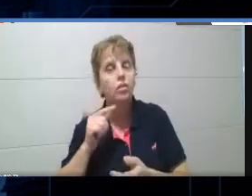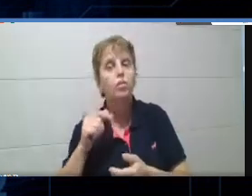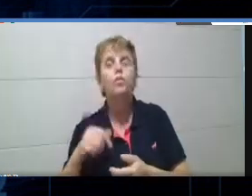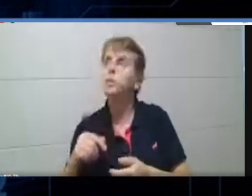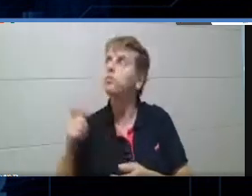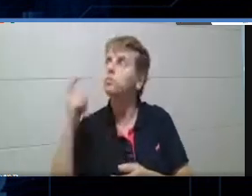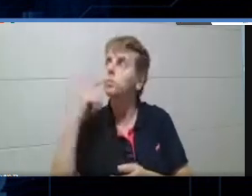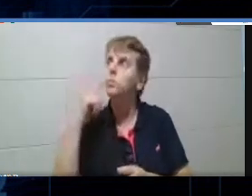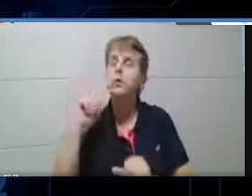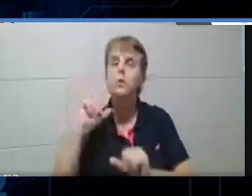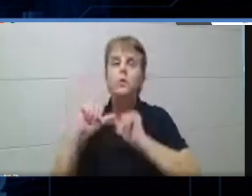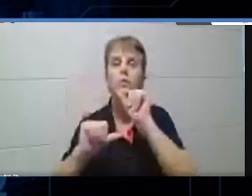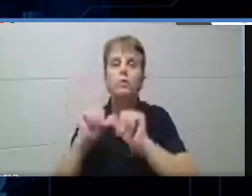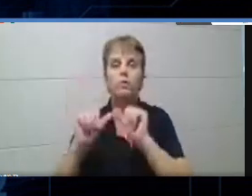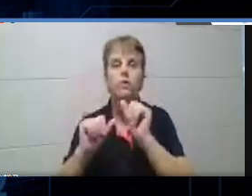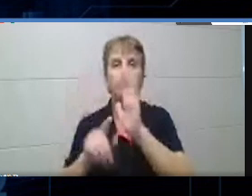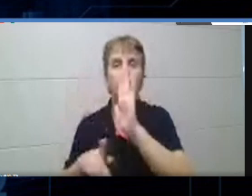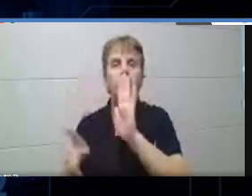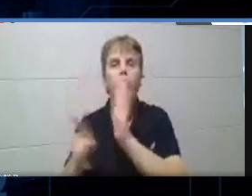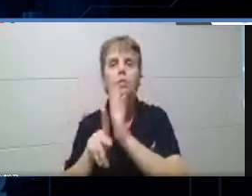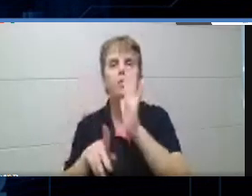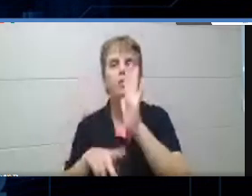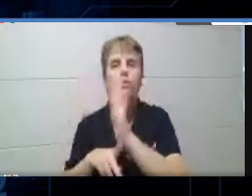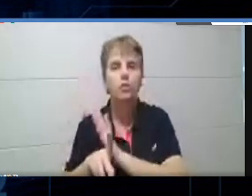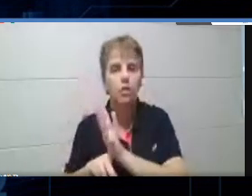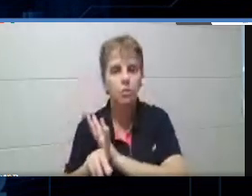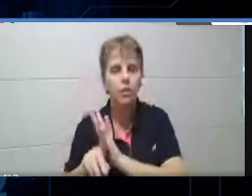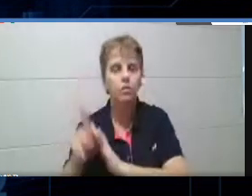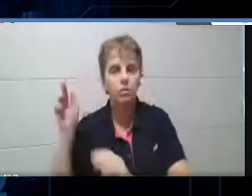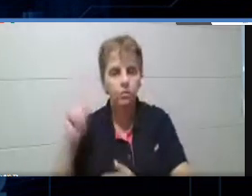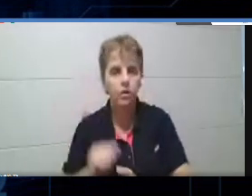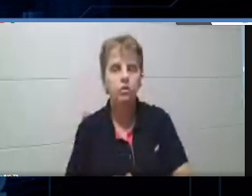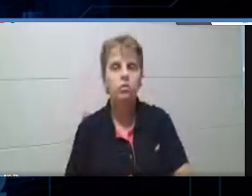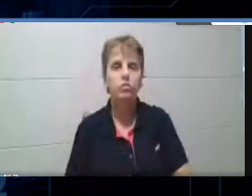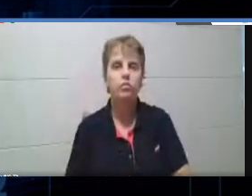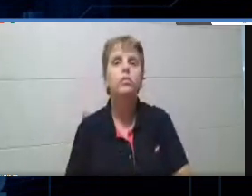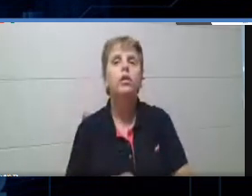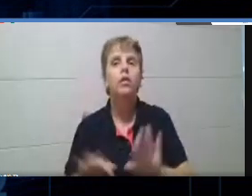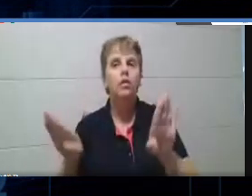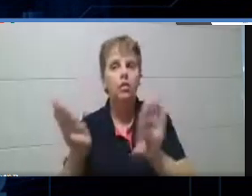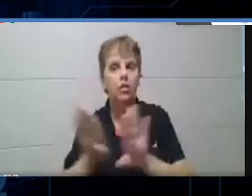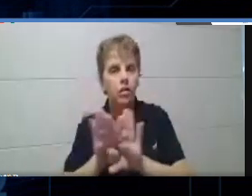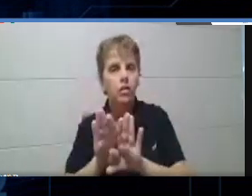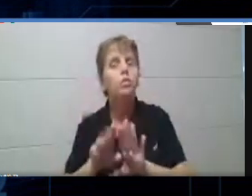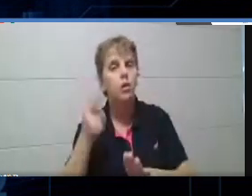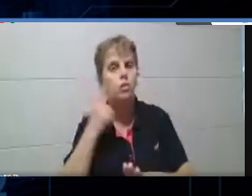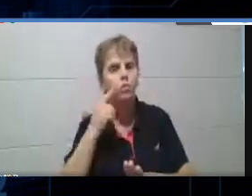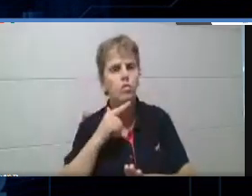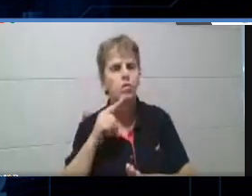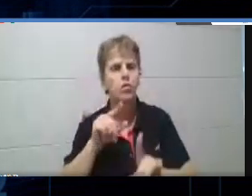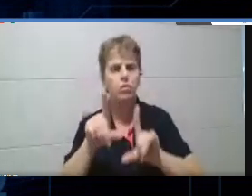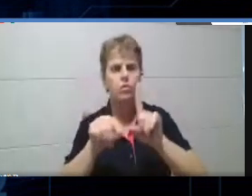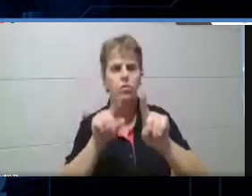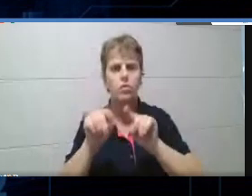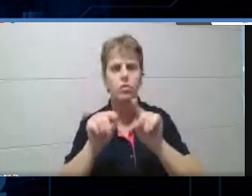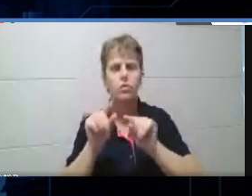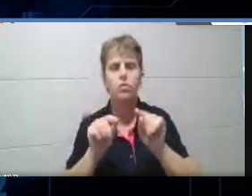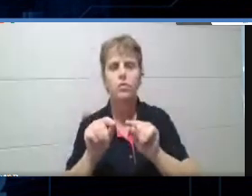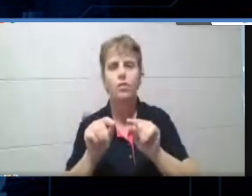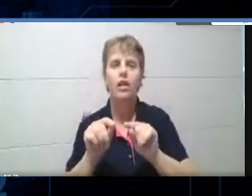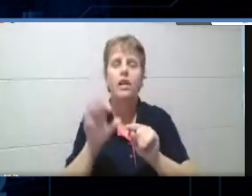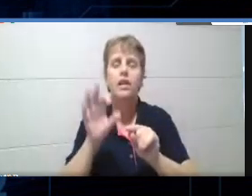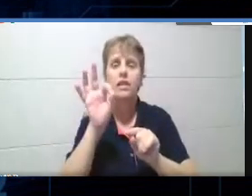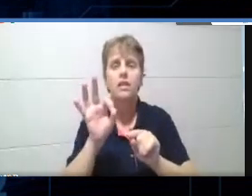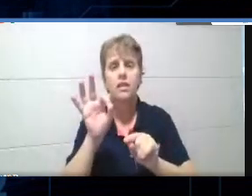alguma coisa na pergunta, tá bom? Eu posso, inclusive, mudar a opção correta, tá? Ah, eu vi que essa opção